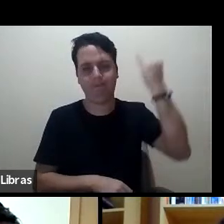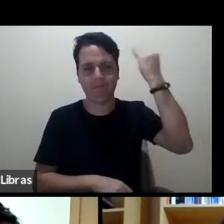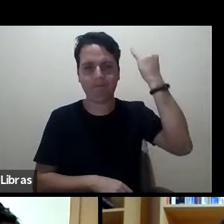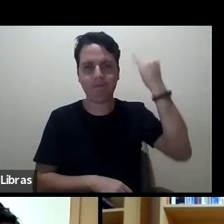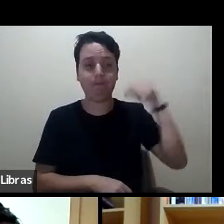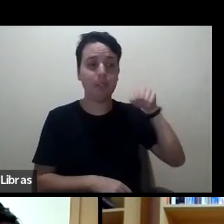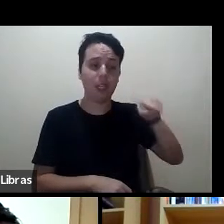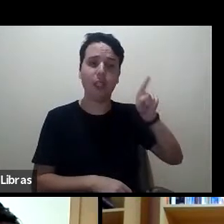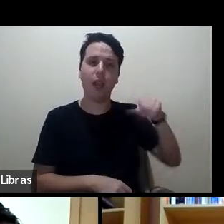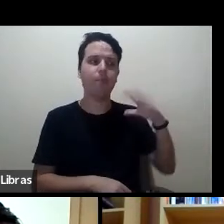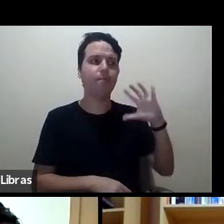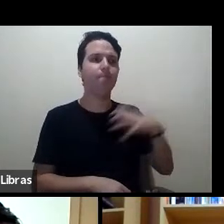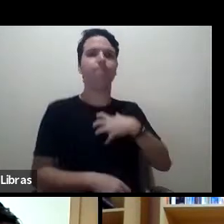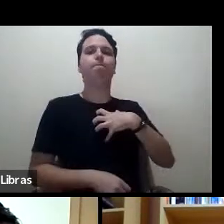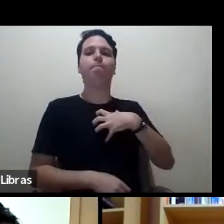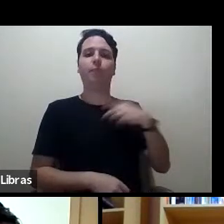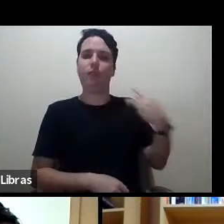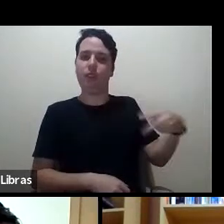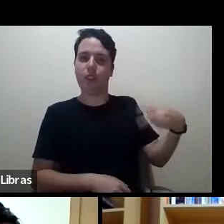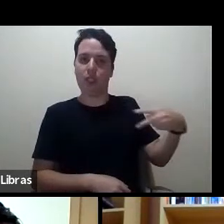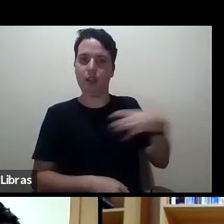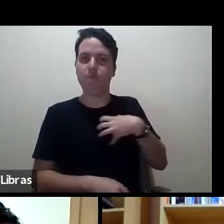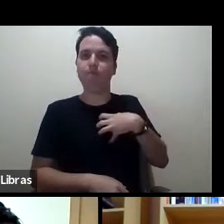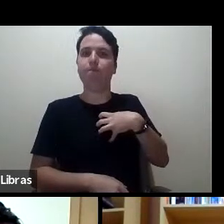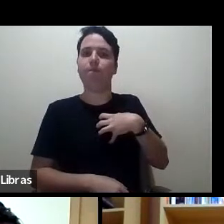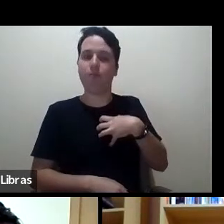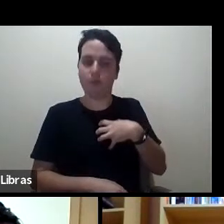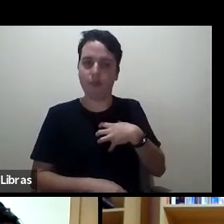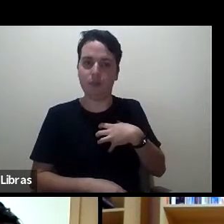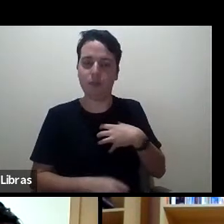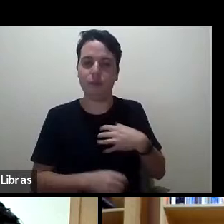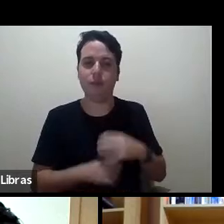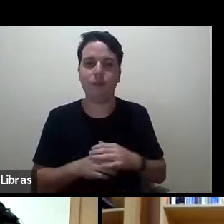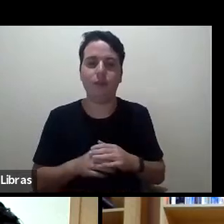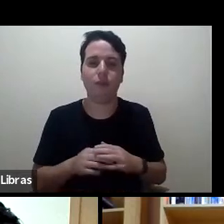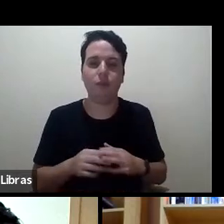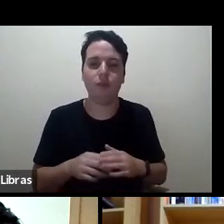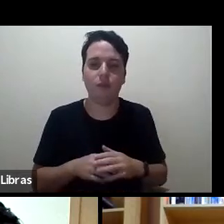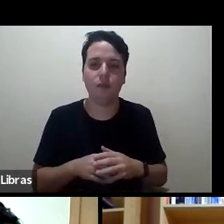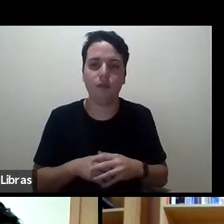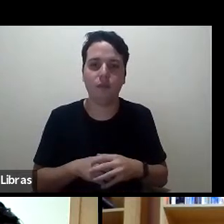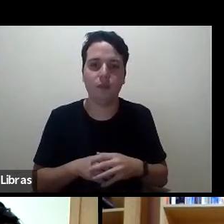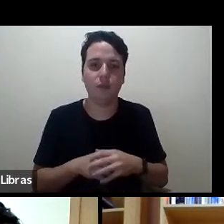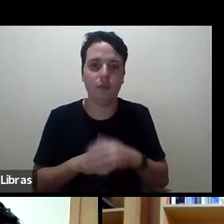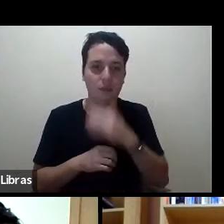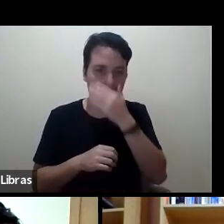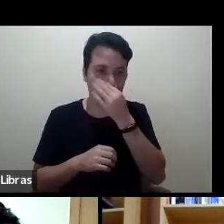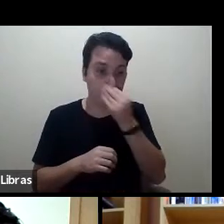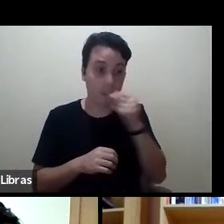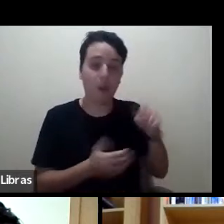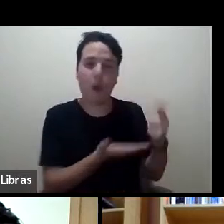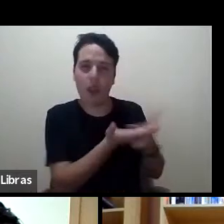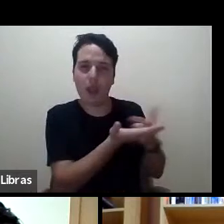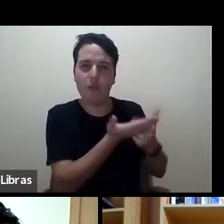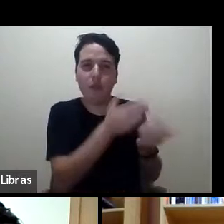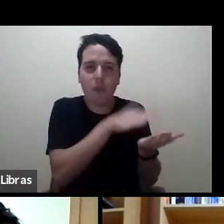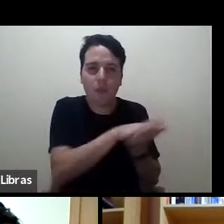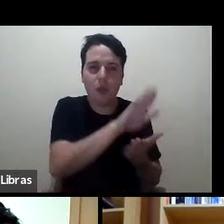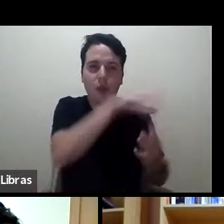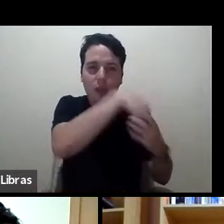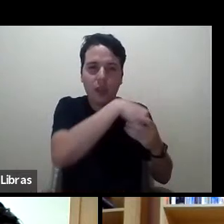foi a intuição dele. Há 20 anos eu comecei a colaborar com a Education Review e com